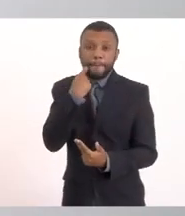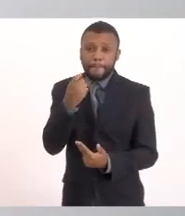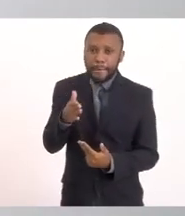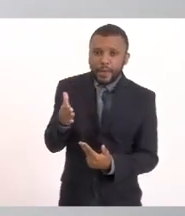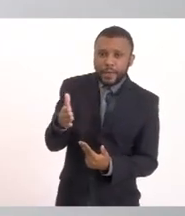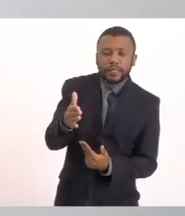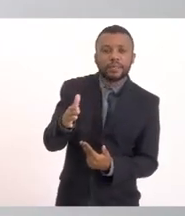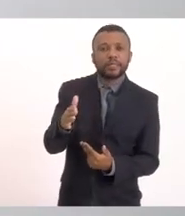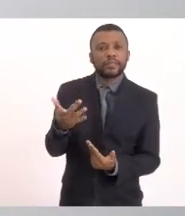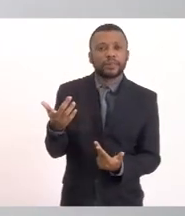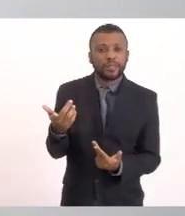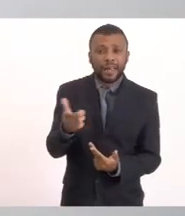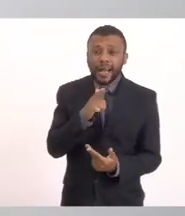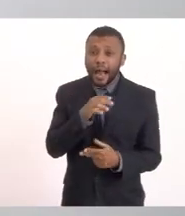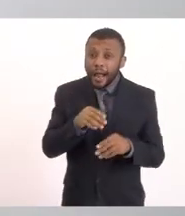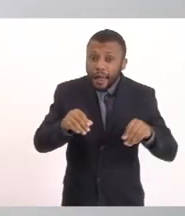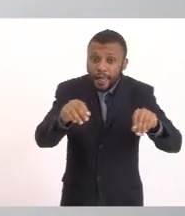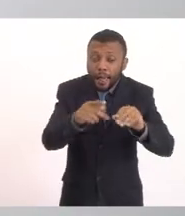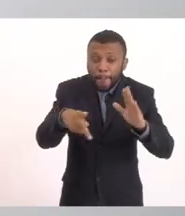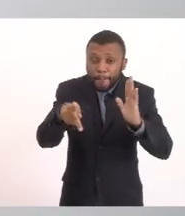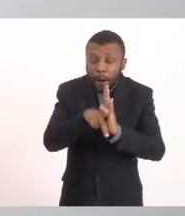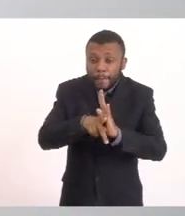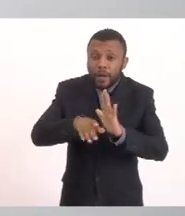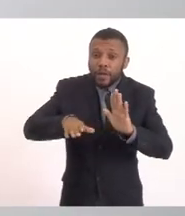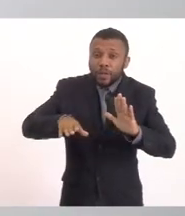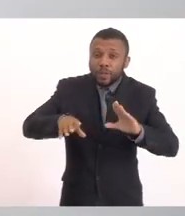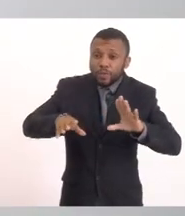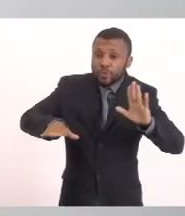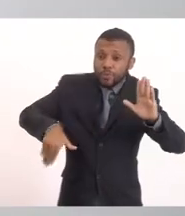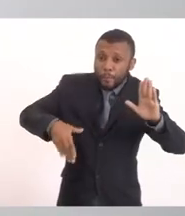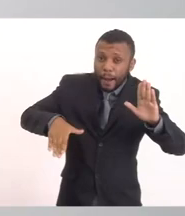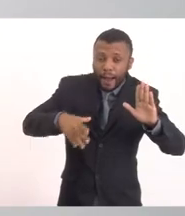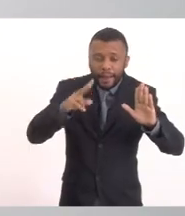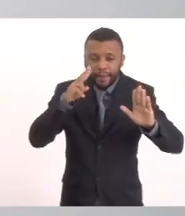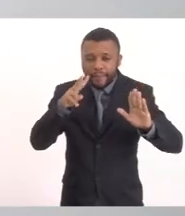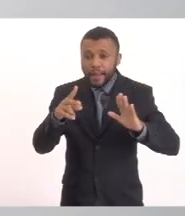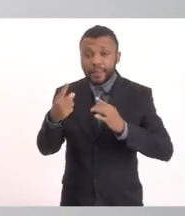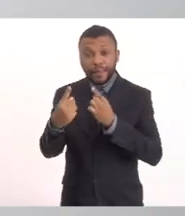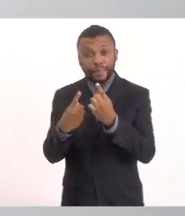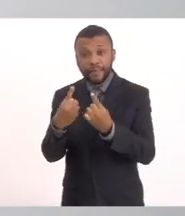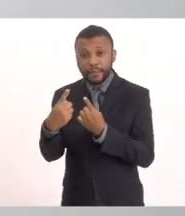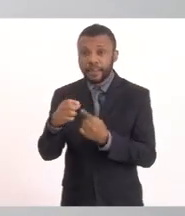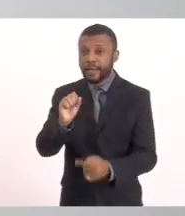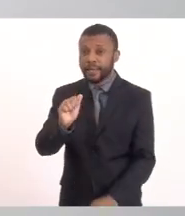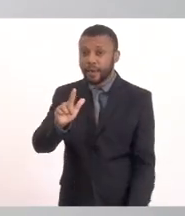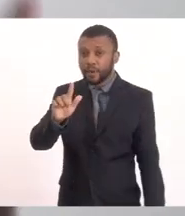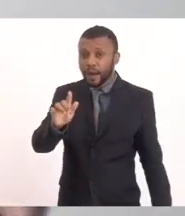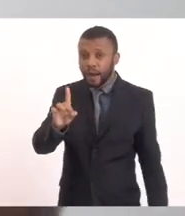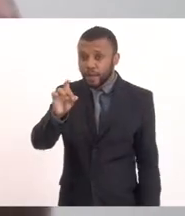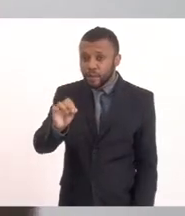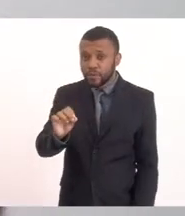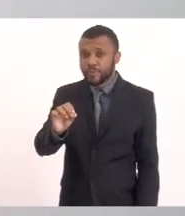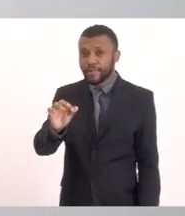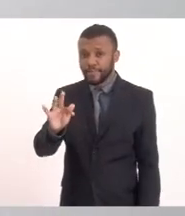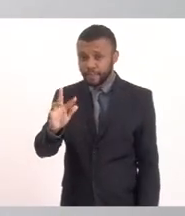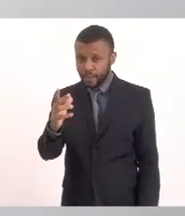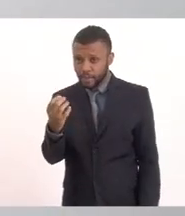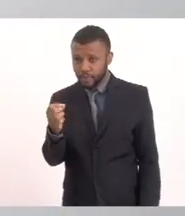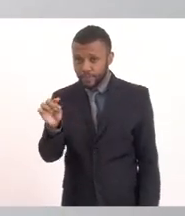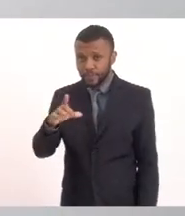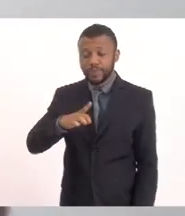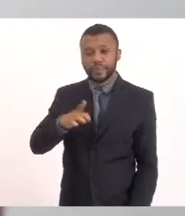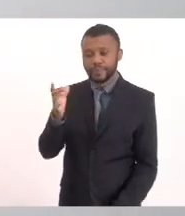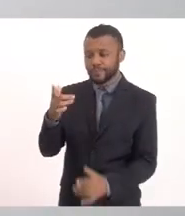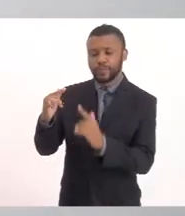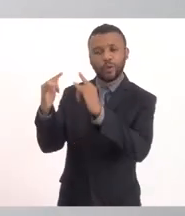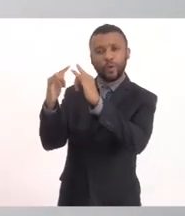parar Com isso E aquela areia dali É do mar Quem vê na avenida Salgado Filho Em Saquarema Barreira Eu tinha um quiosque Na beira da